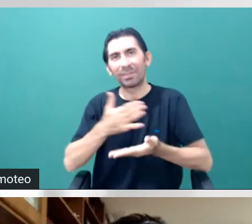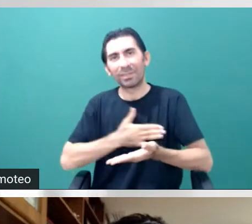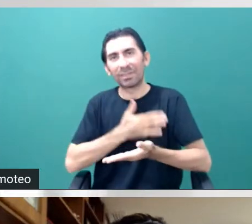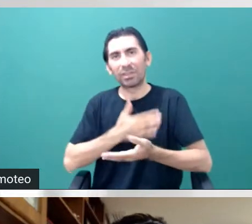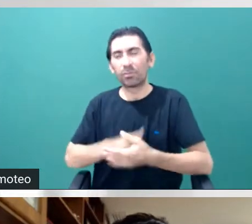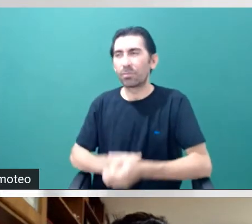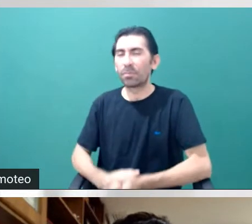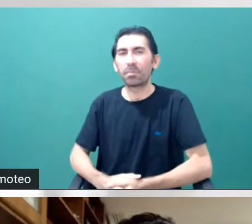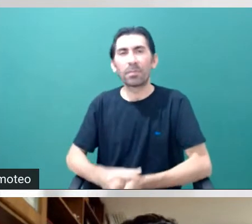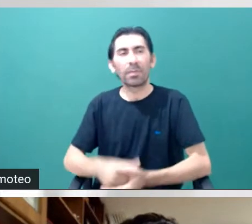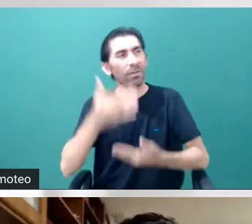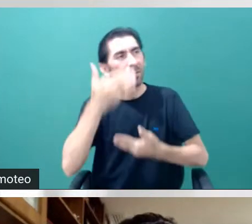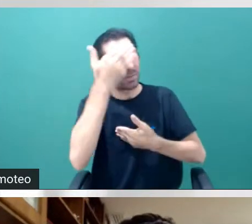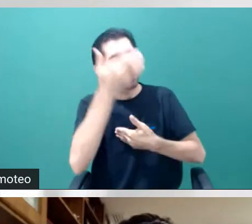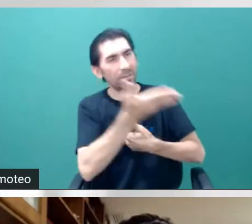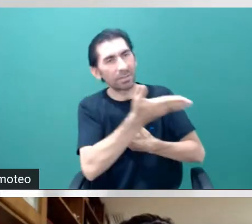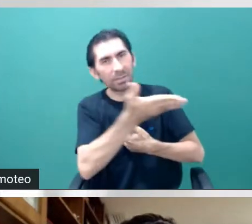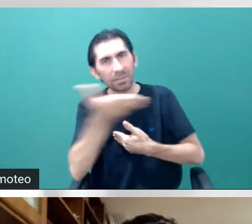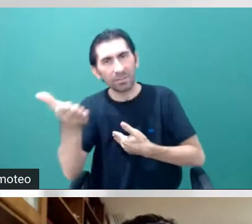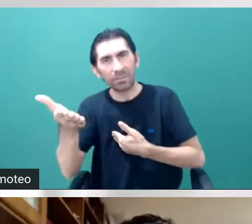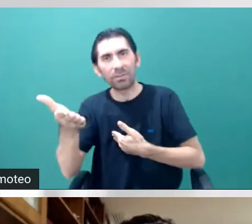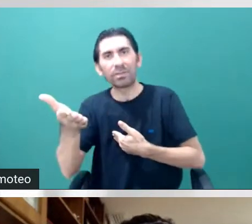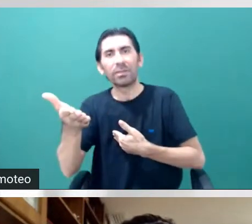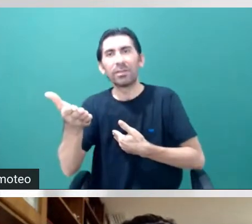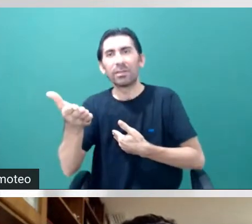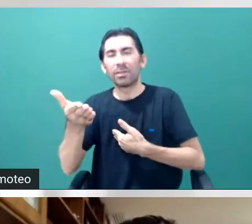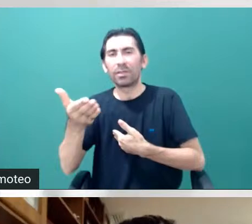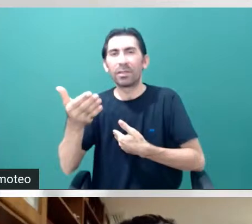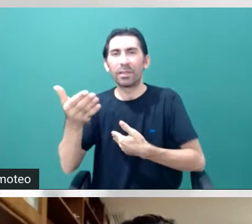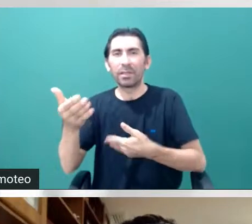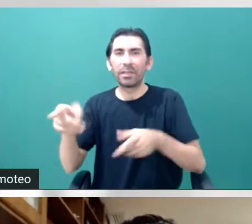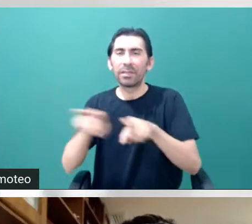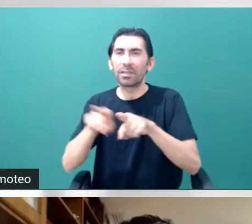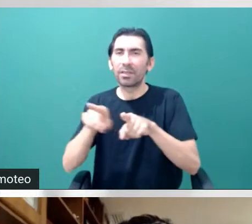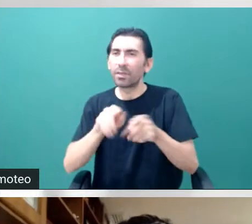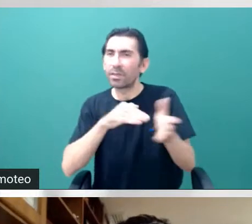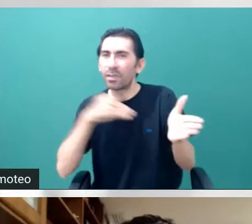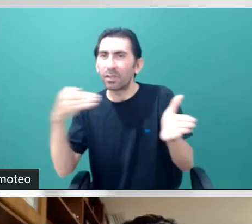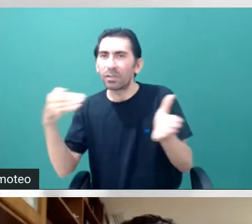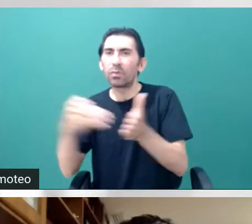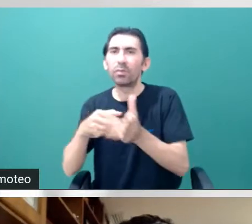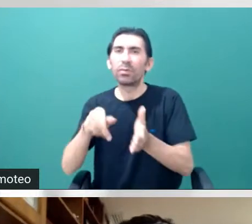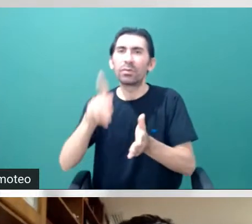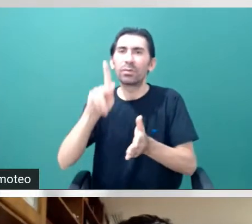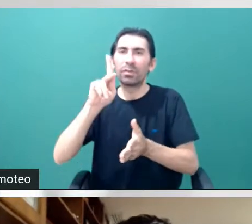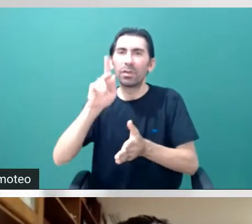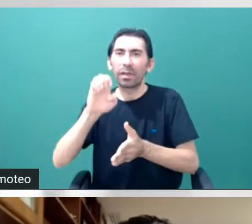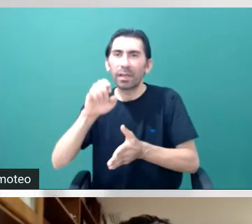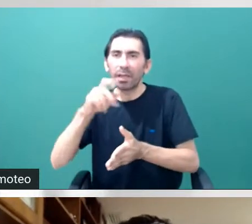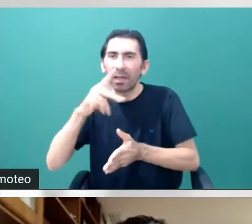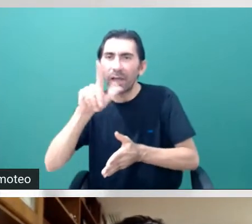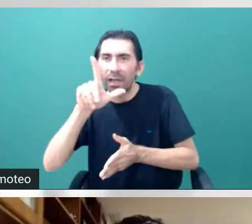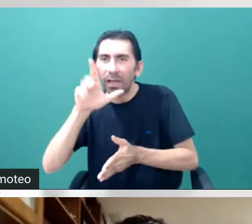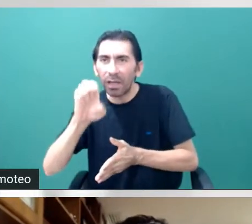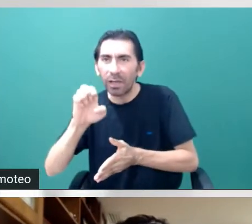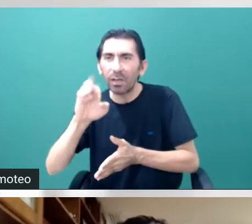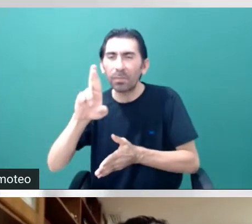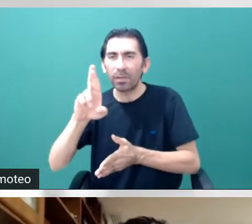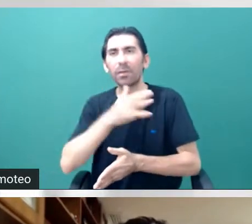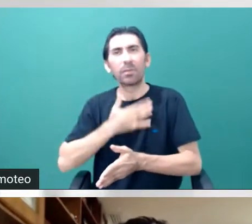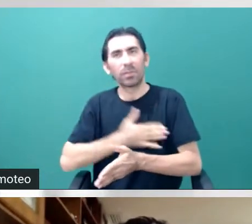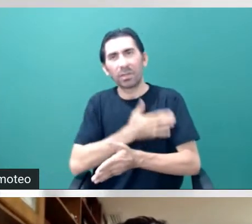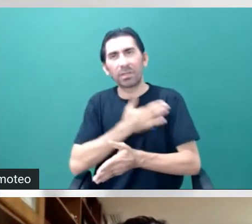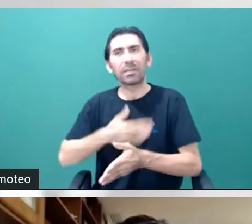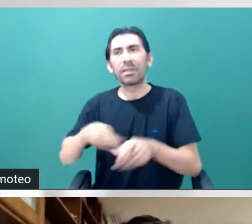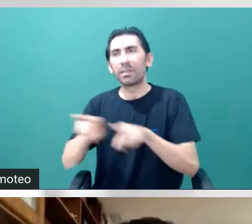Maíto. Boa tarde a todos, boa tarde, Kepler, Timóteo. É um prazer estar aqui com vocês. Como o Kepler disse, é uma pena